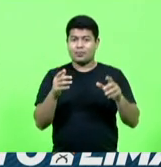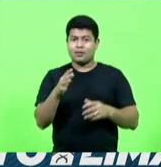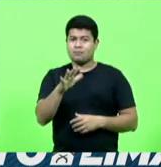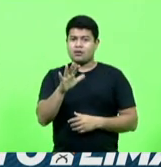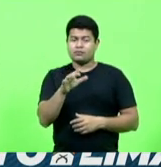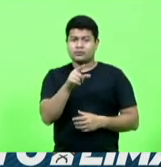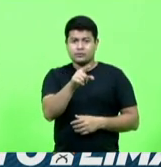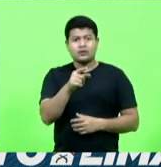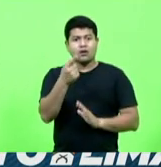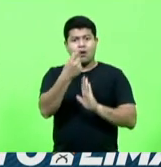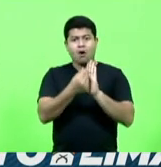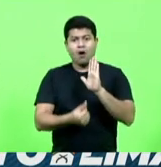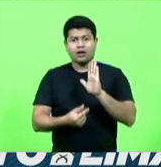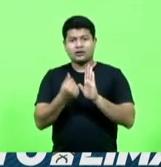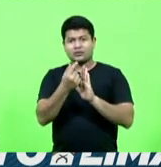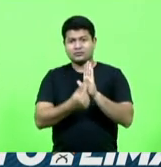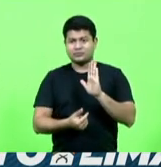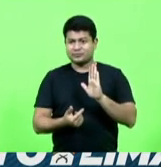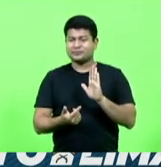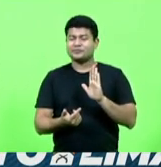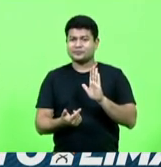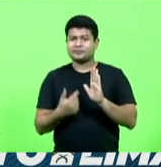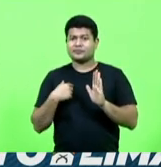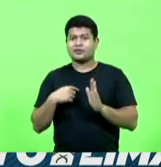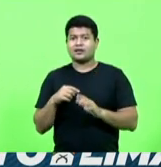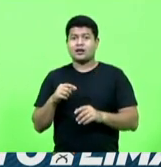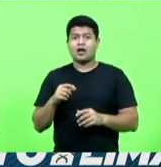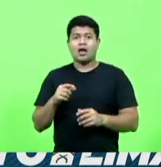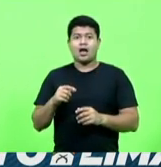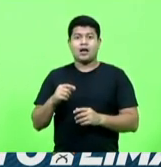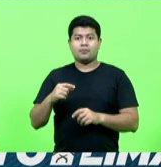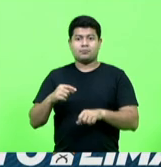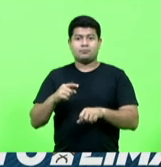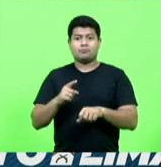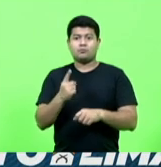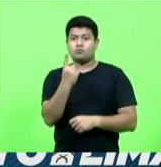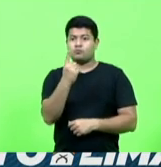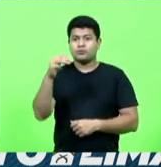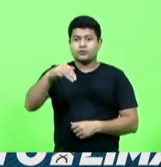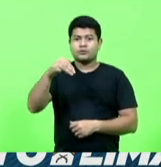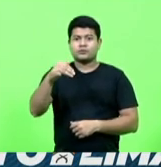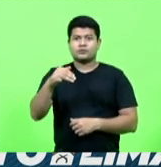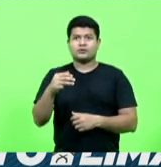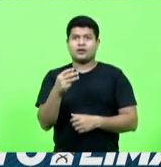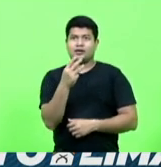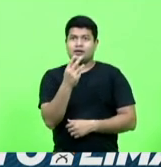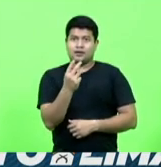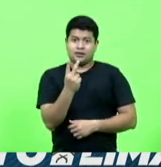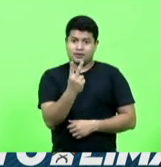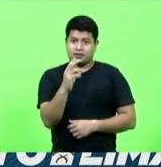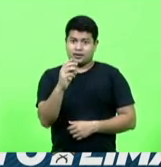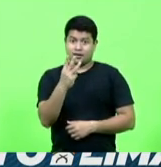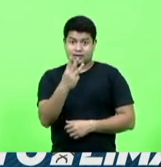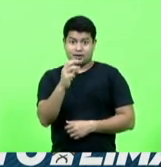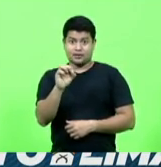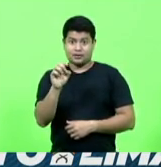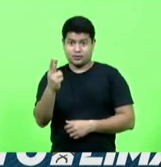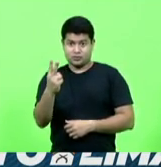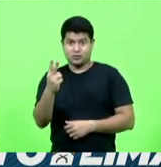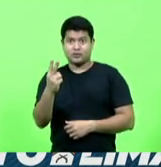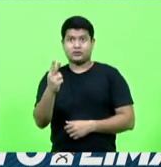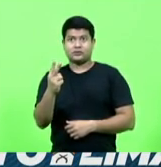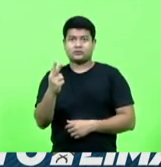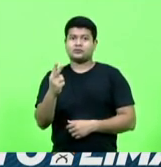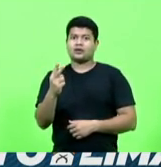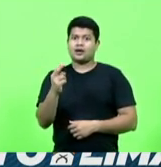doméstico, agora, cabe por minuto R$ 302,00. É um bom dinheiro também. Eu acho, eu considero.